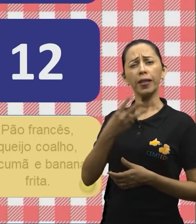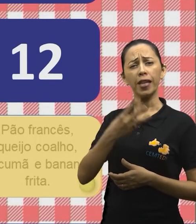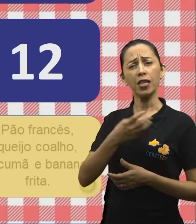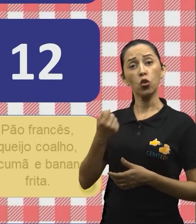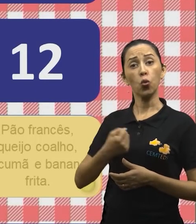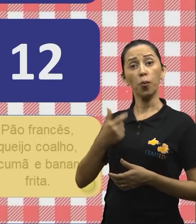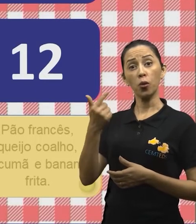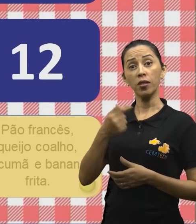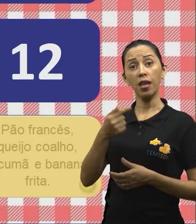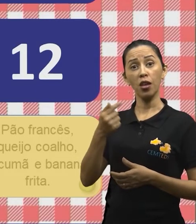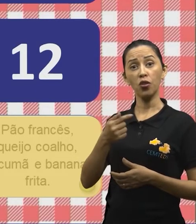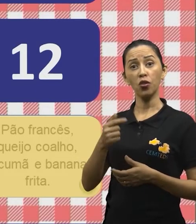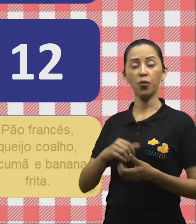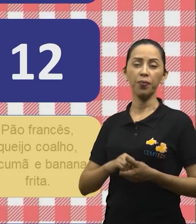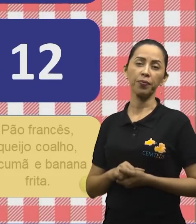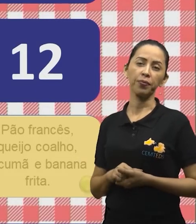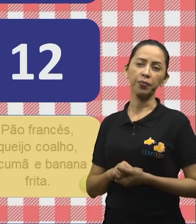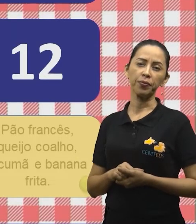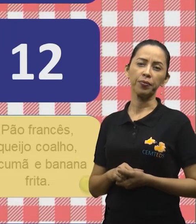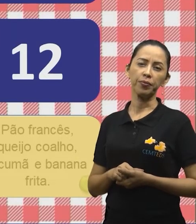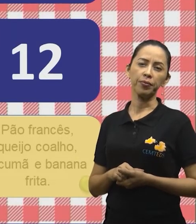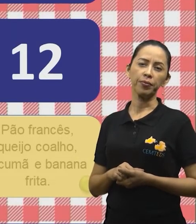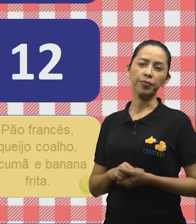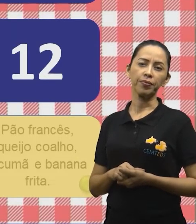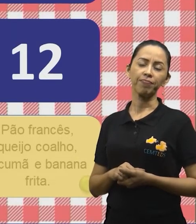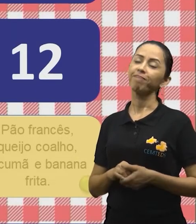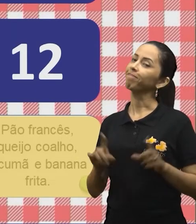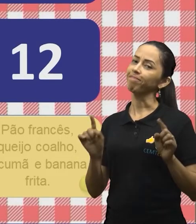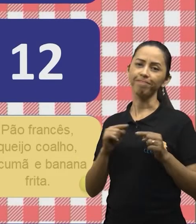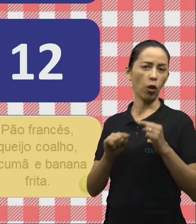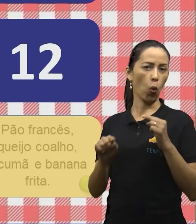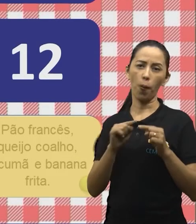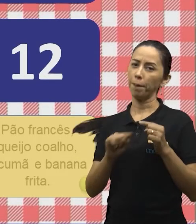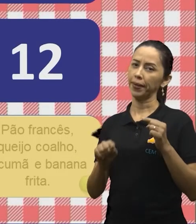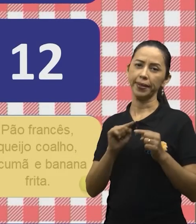Não! Não são os pares. Doutora! 1.